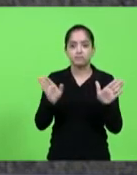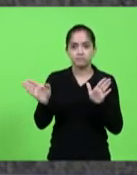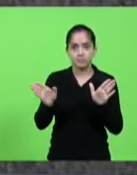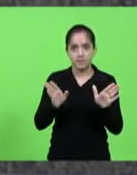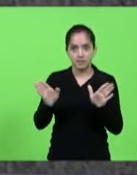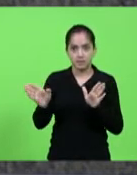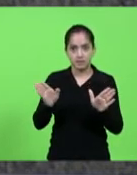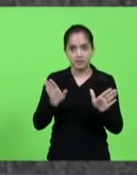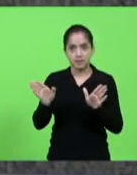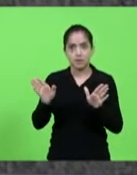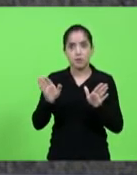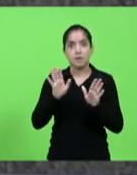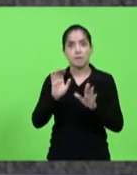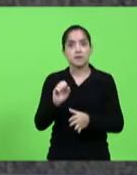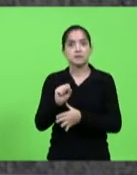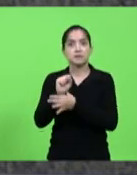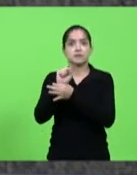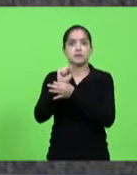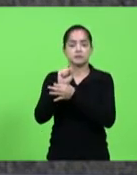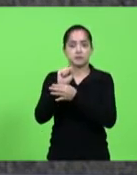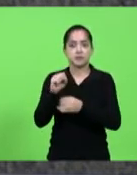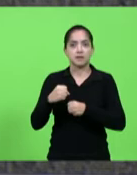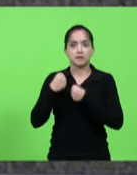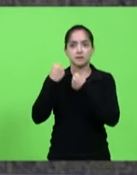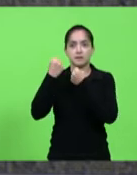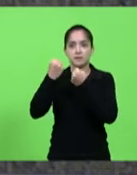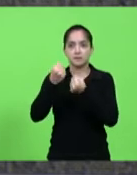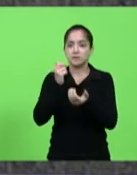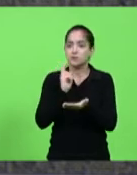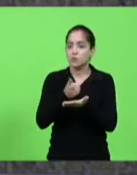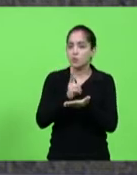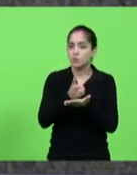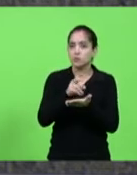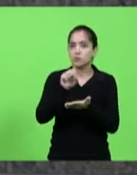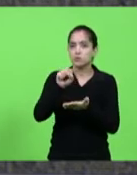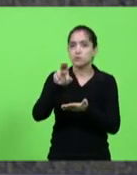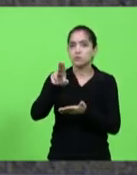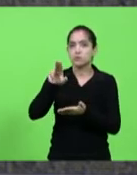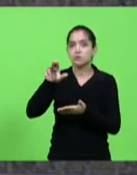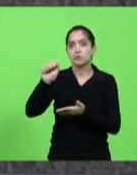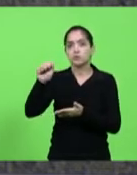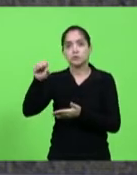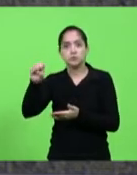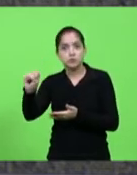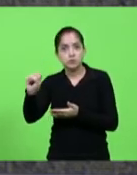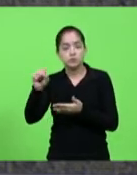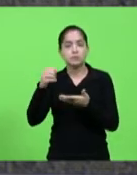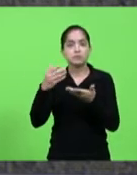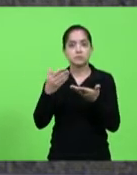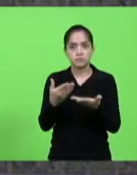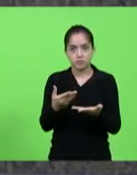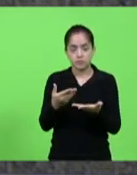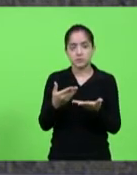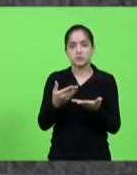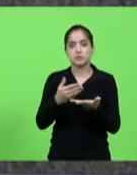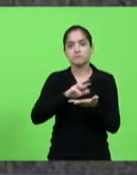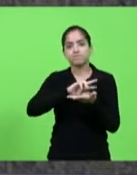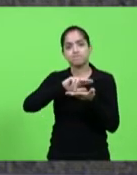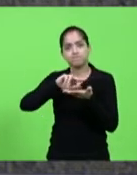mas a defesa dos SUAS é ininterrupta e precisa ser intransigente diante de tantos e